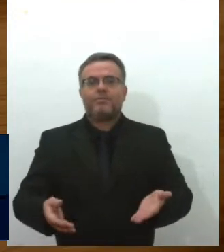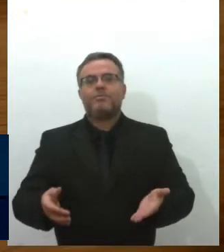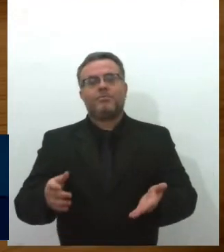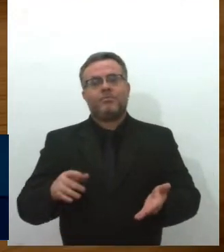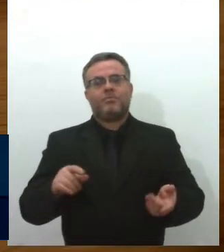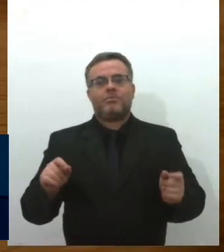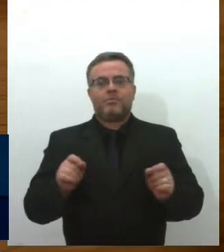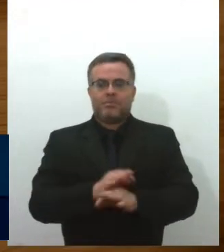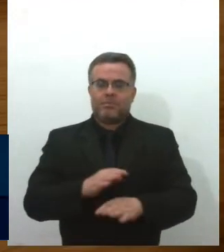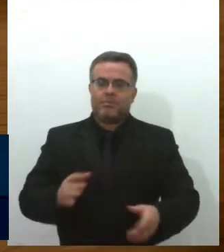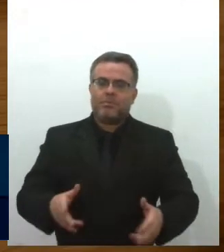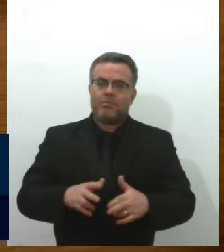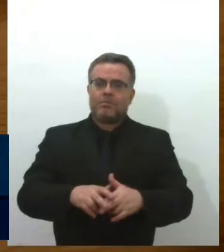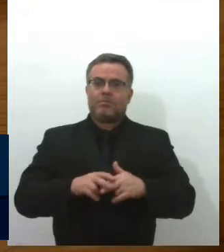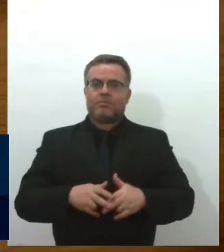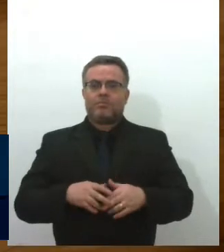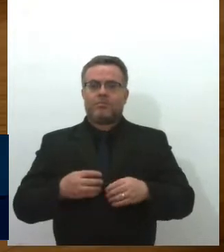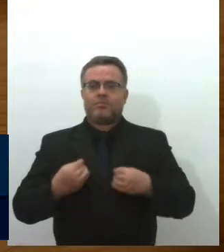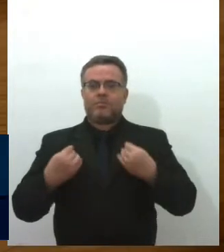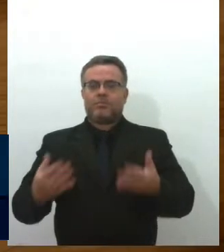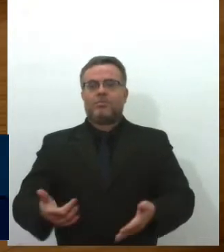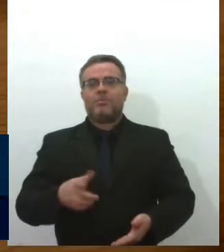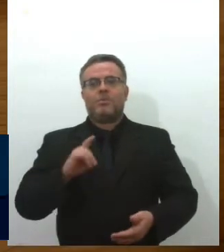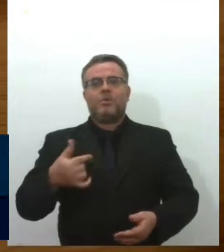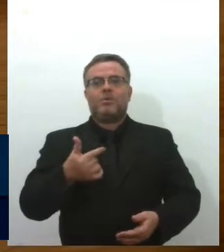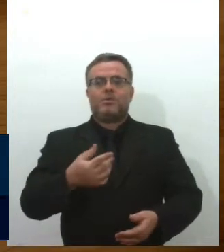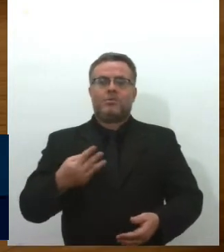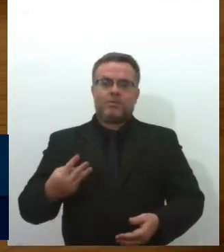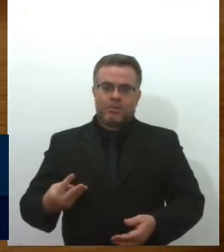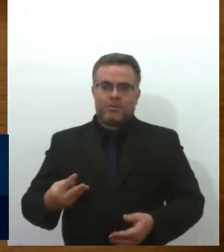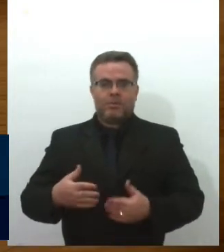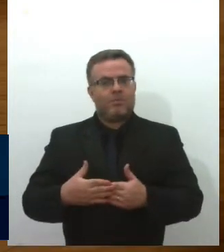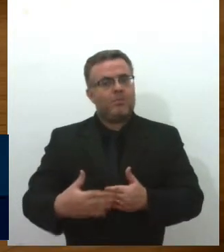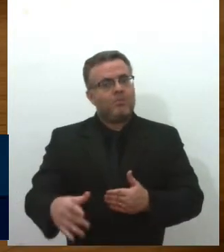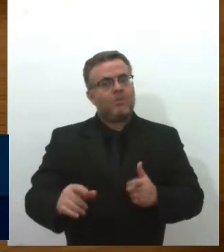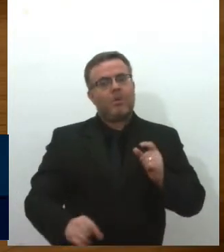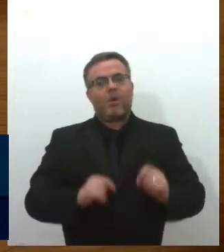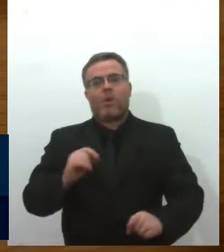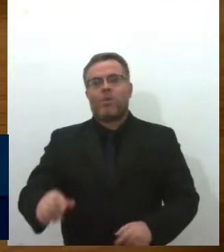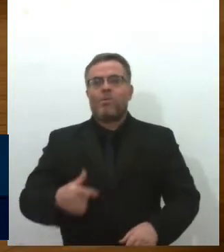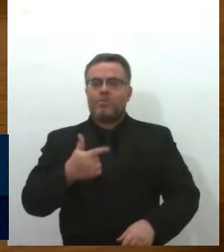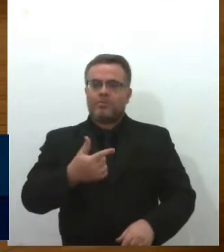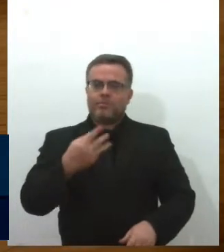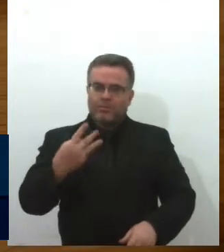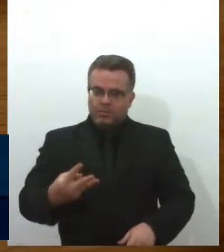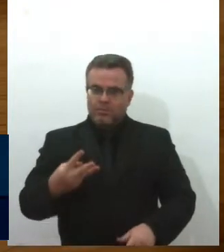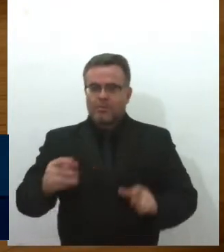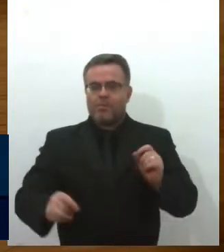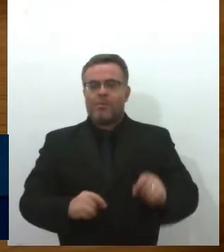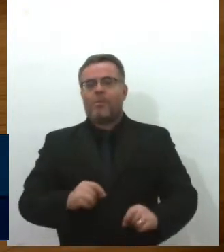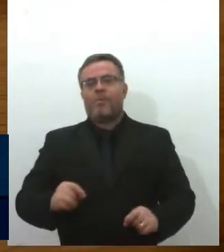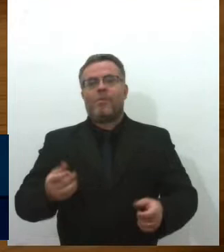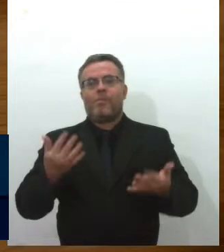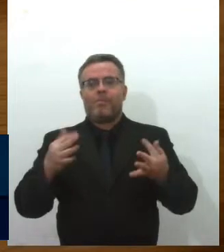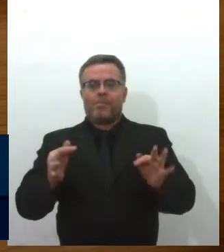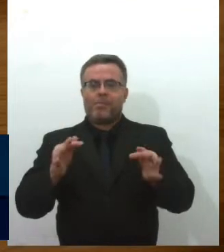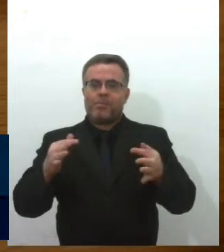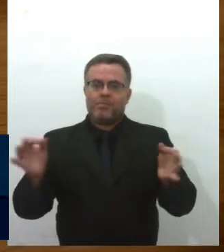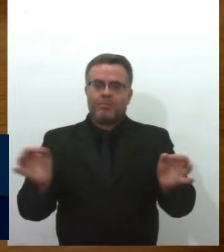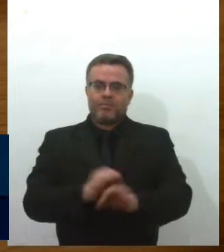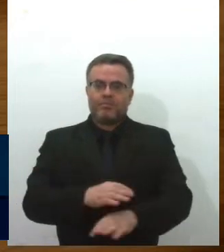autista. Então, a partir do dia 23, veja a novidade, a partir do dia 23 de fevereiro, nos